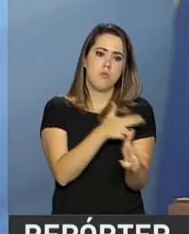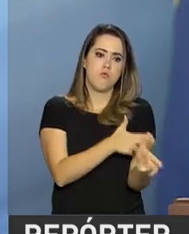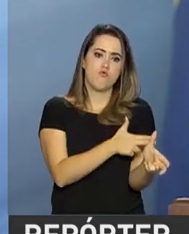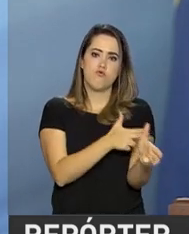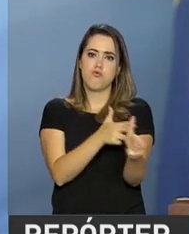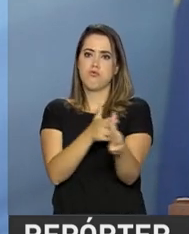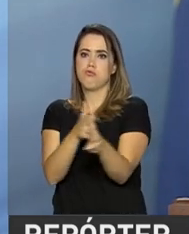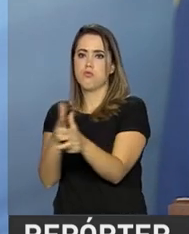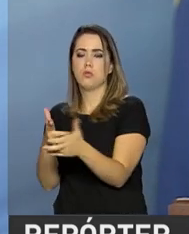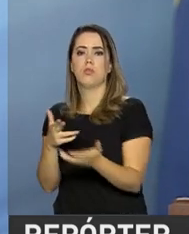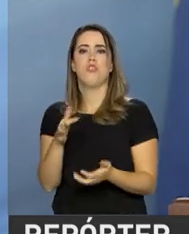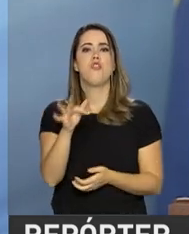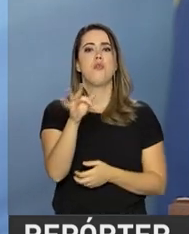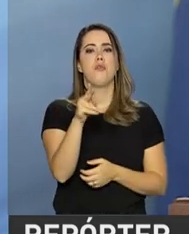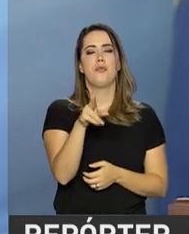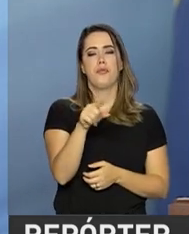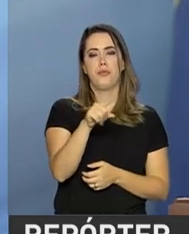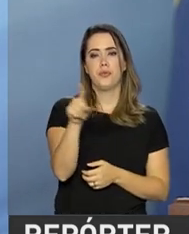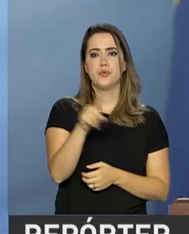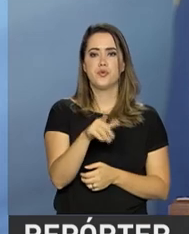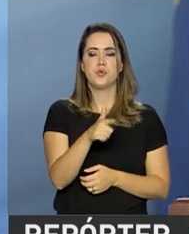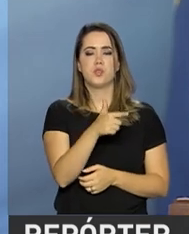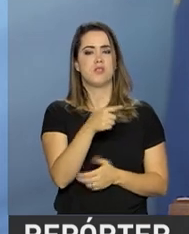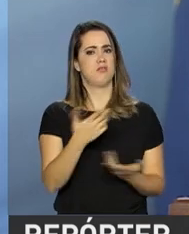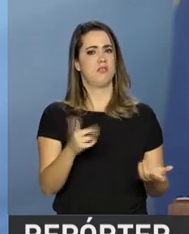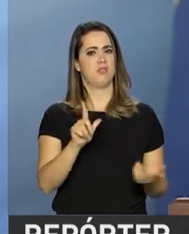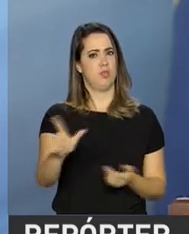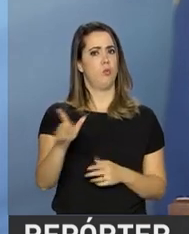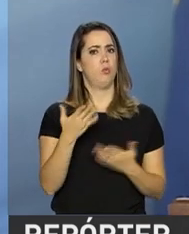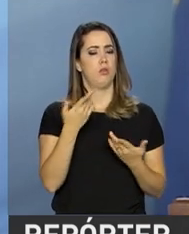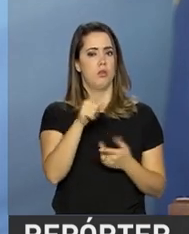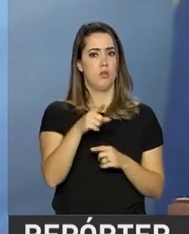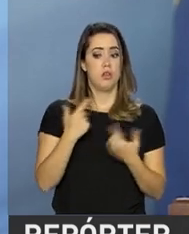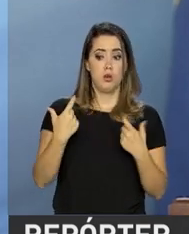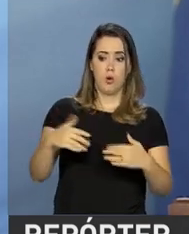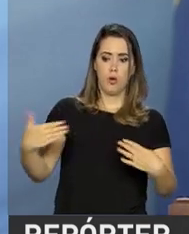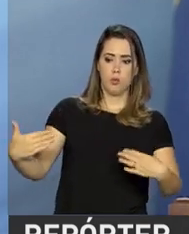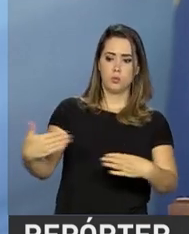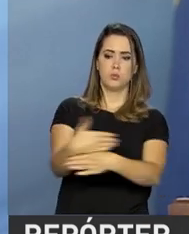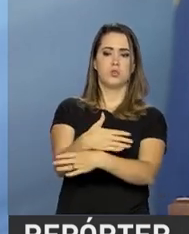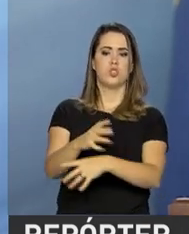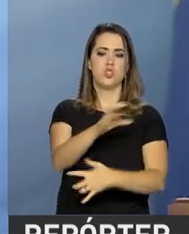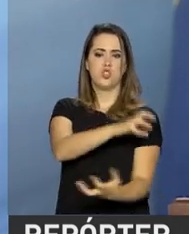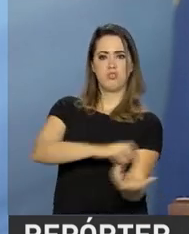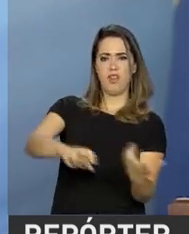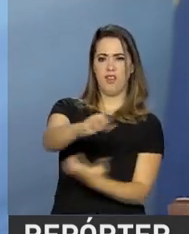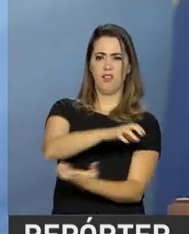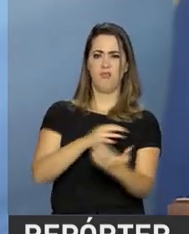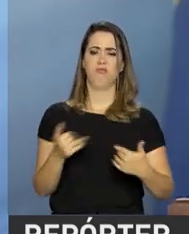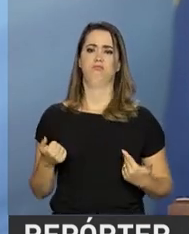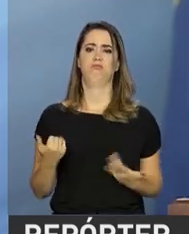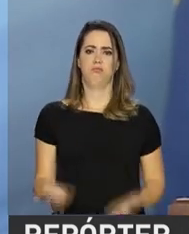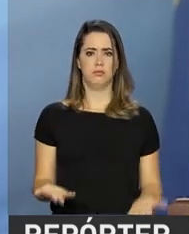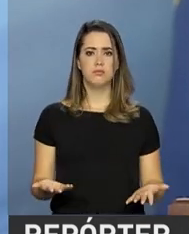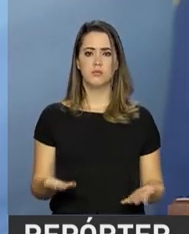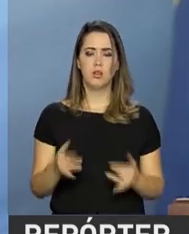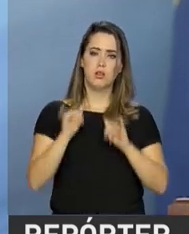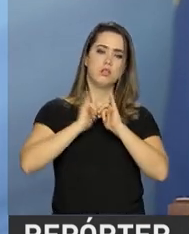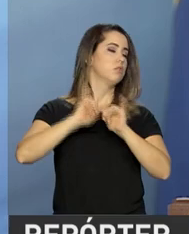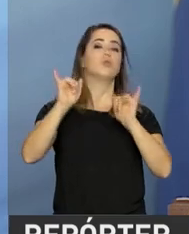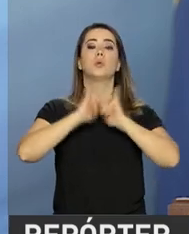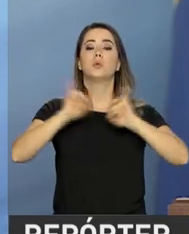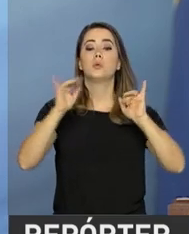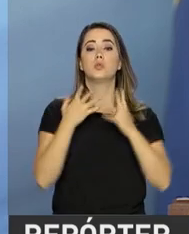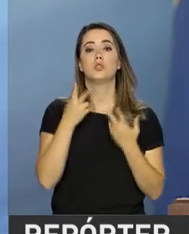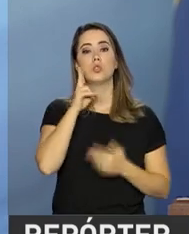fuzis e avenidas transformadas em trincheiras. É o que mais se alardeia,